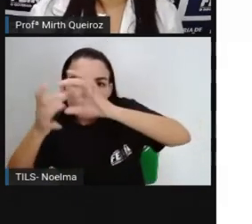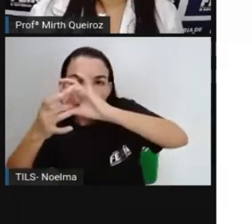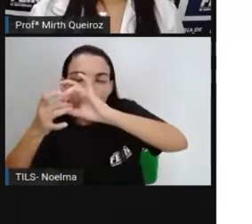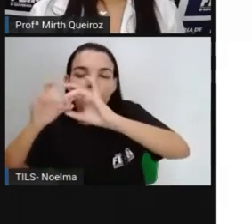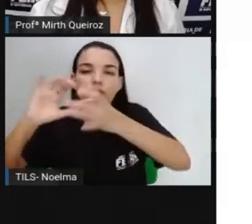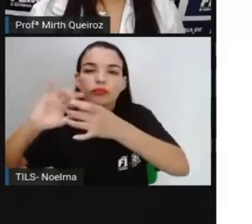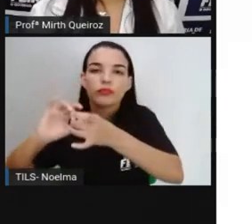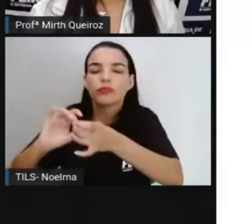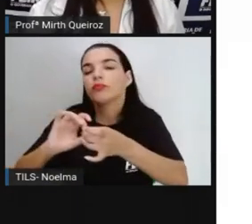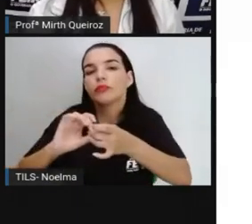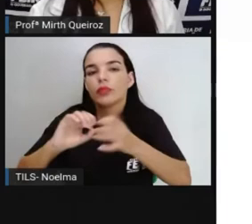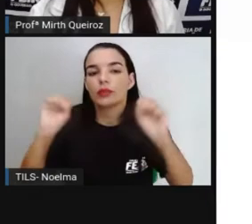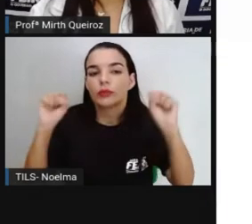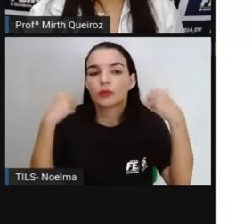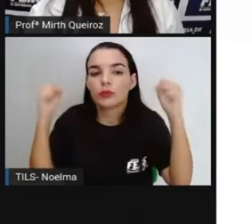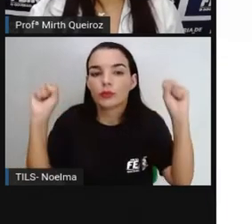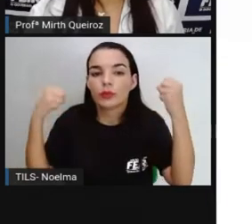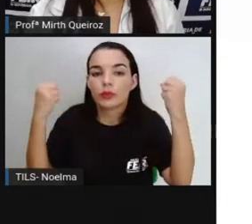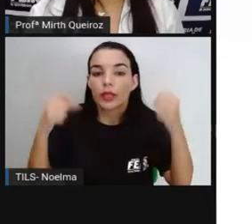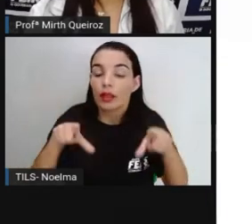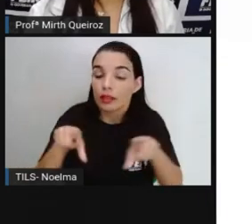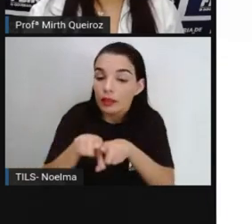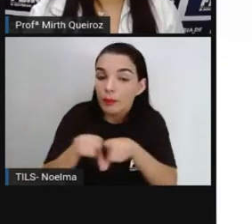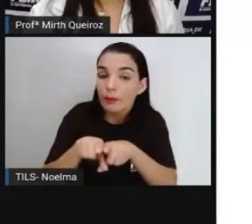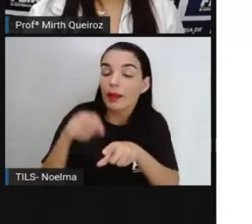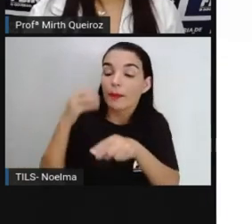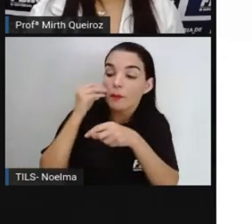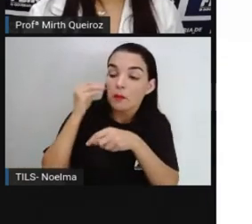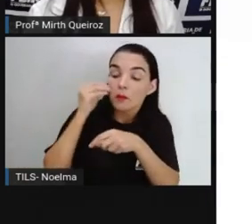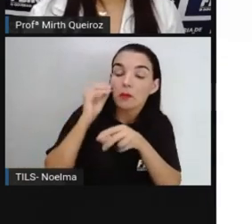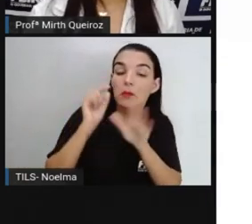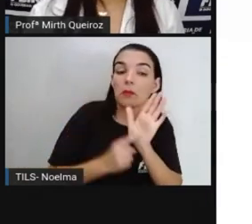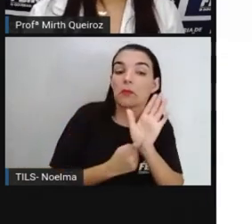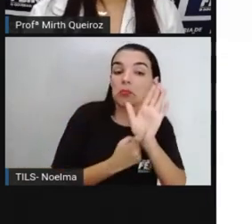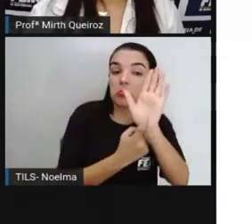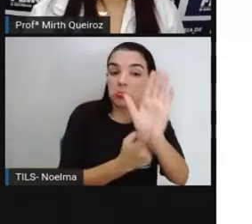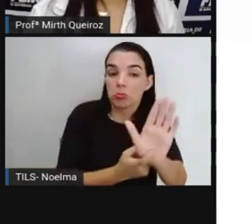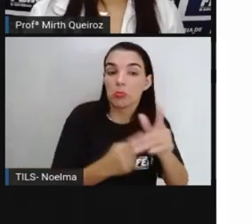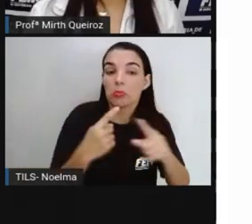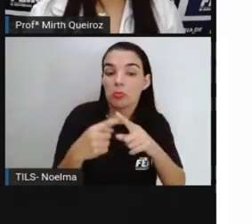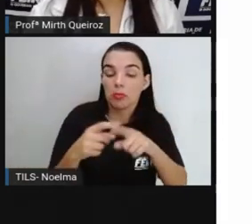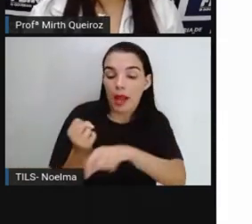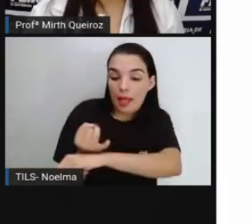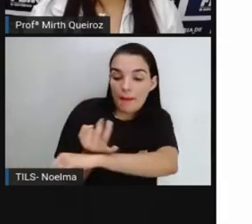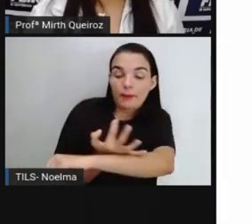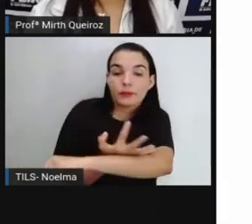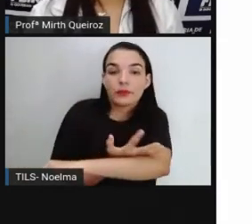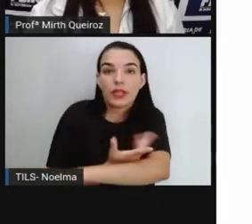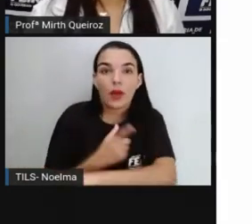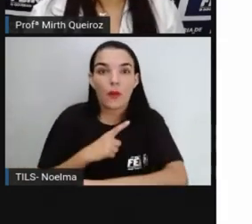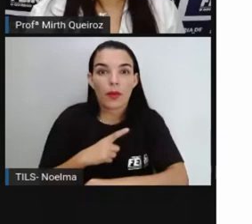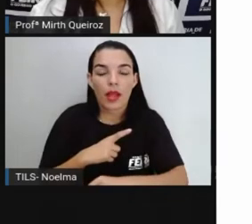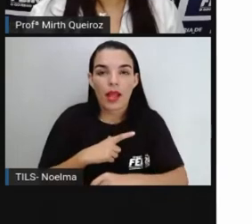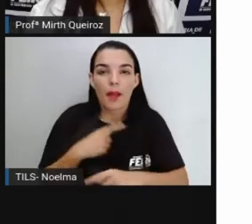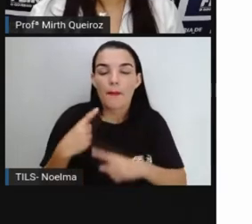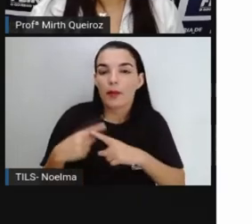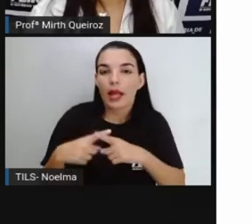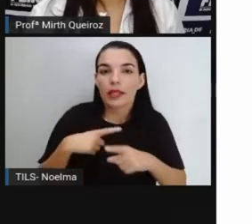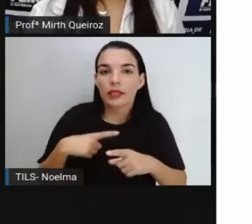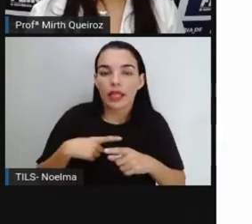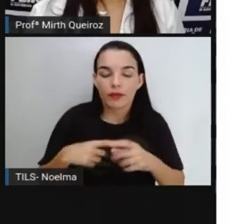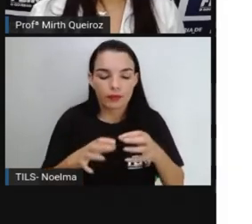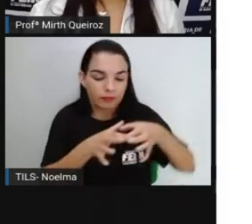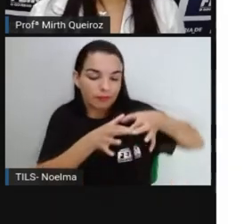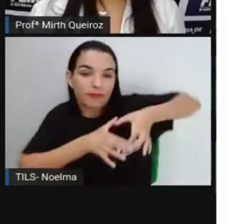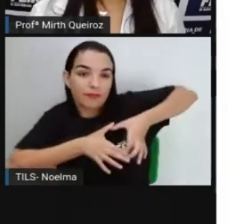influenciar os comportamentos Note que quando elas estavam ali concorrendo a uma medalha olímpica,